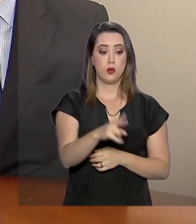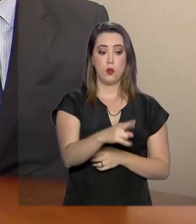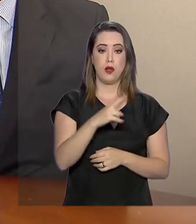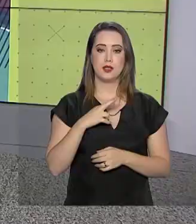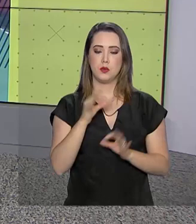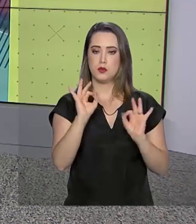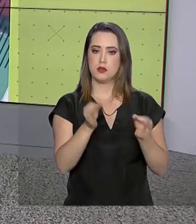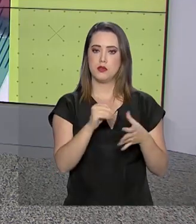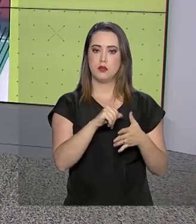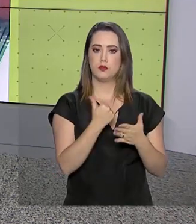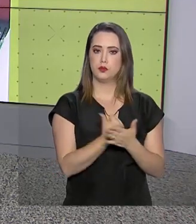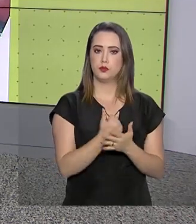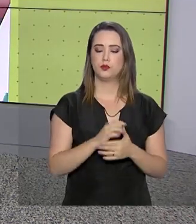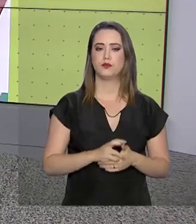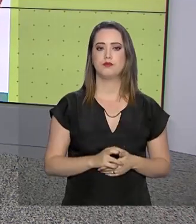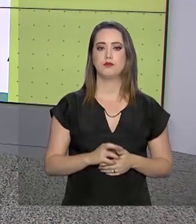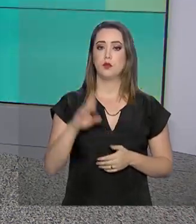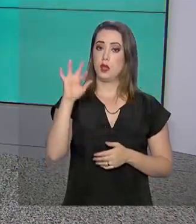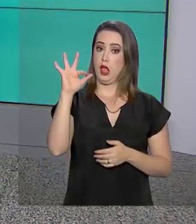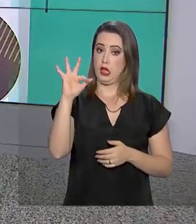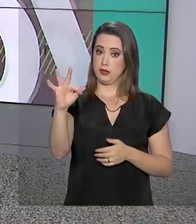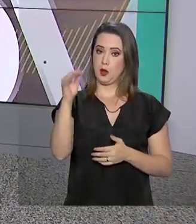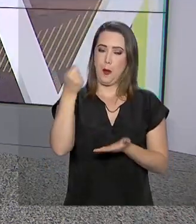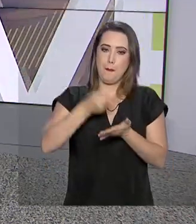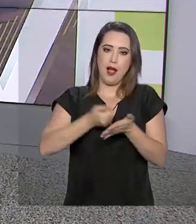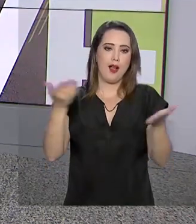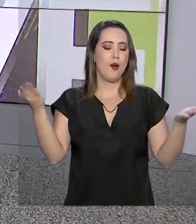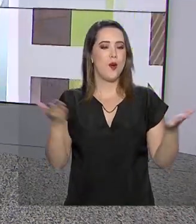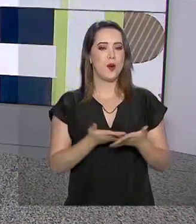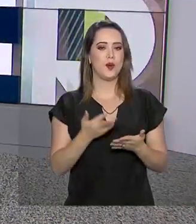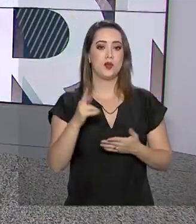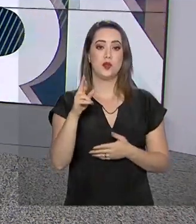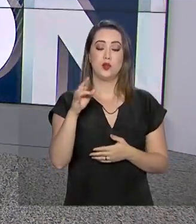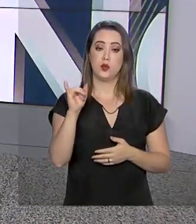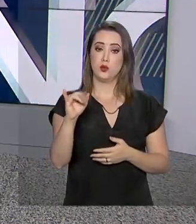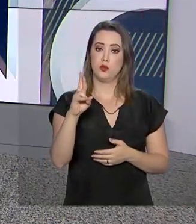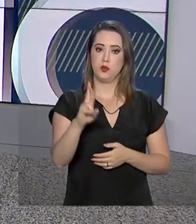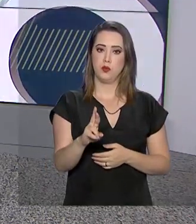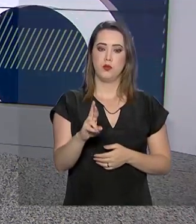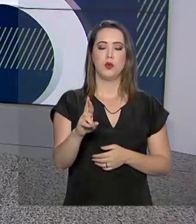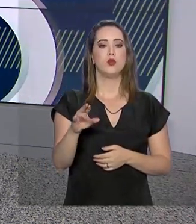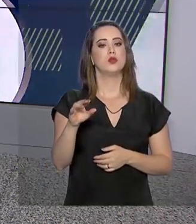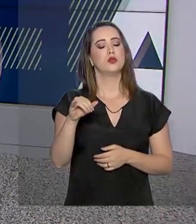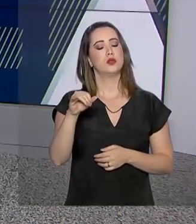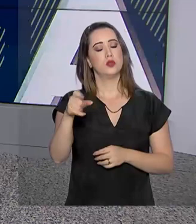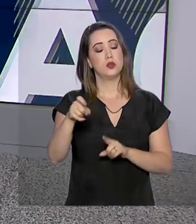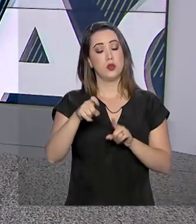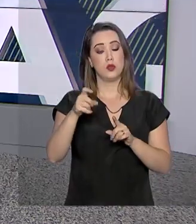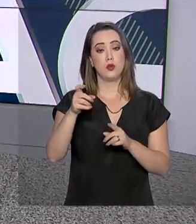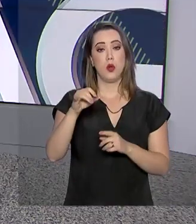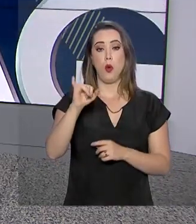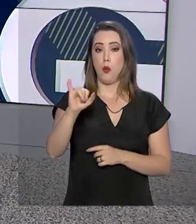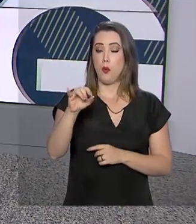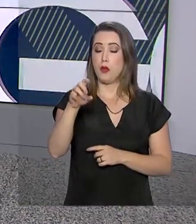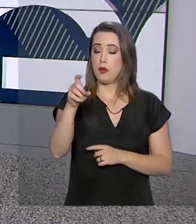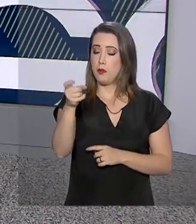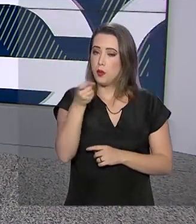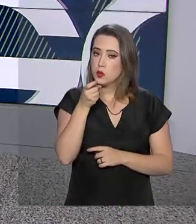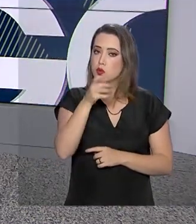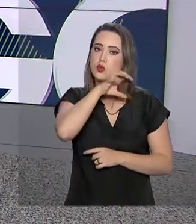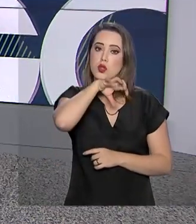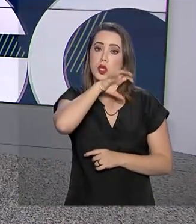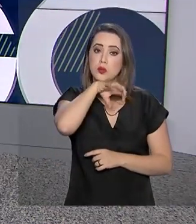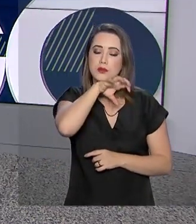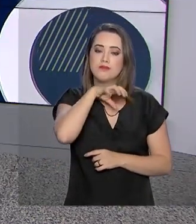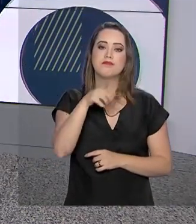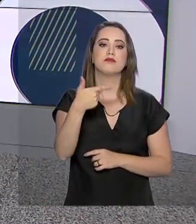concretos. A Receita Federal paga hoje as restituições do segundo lote do Imposto de Renda 2019. Também